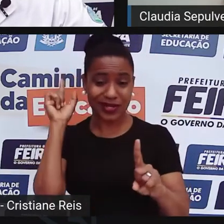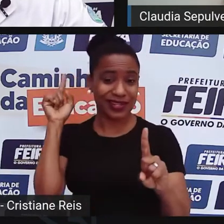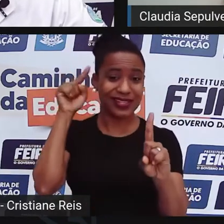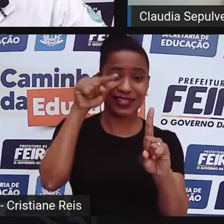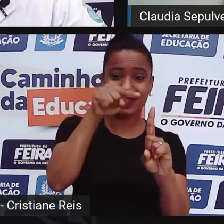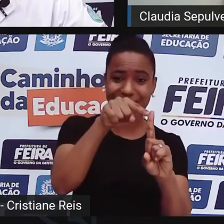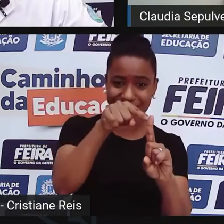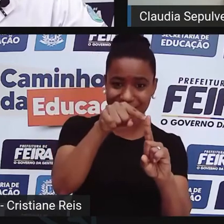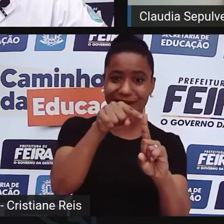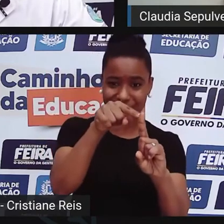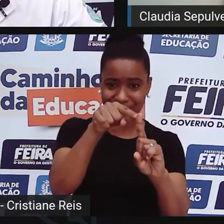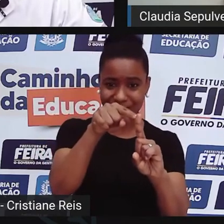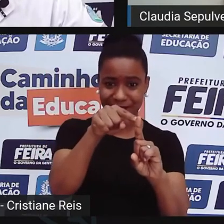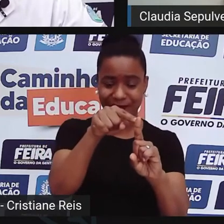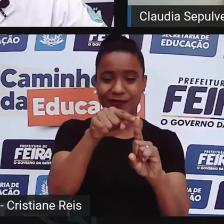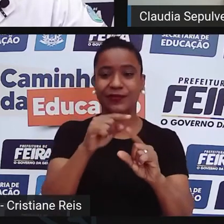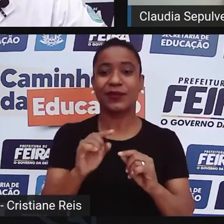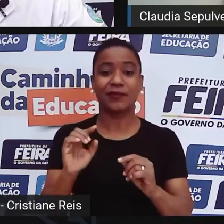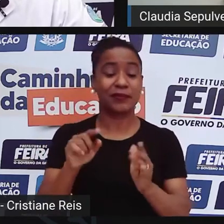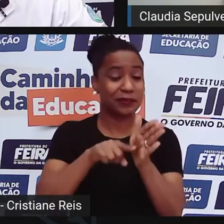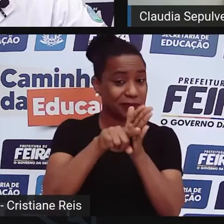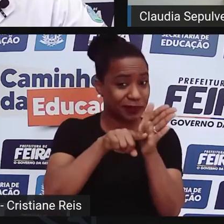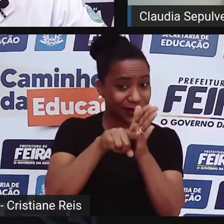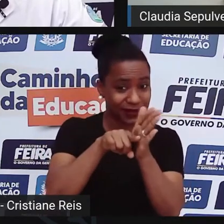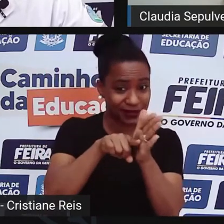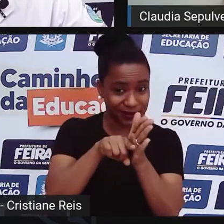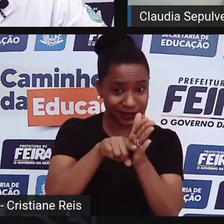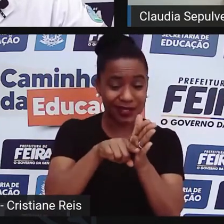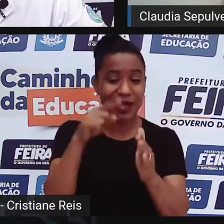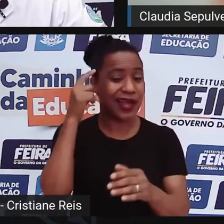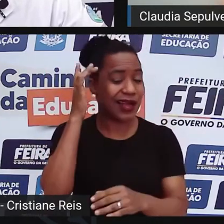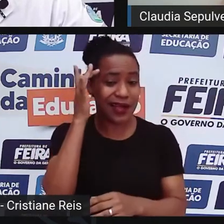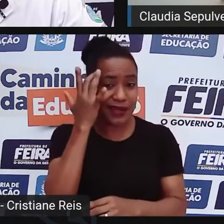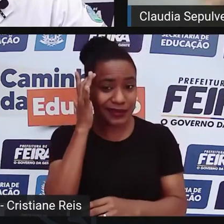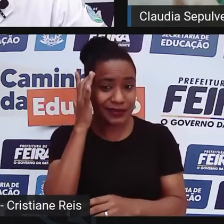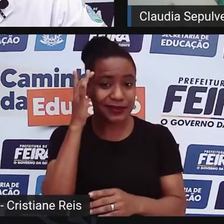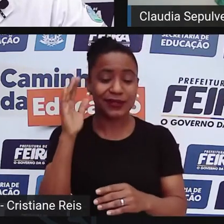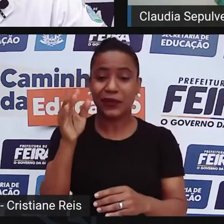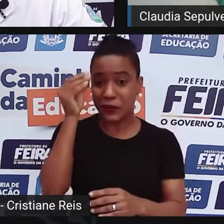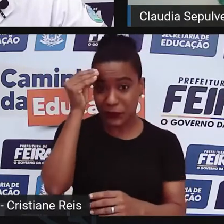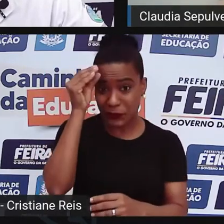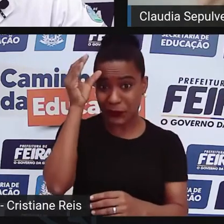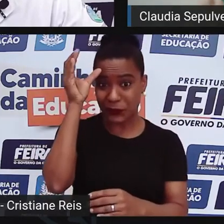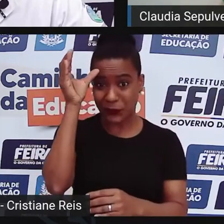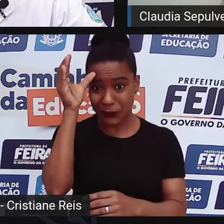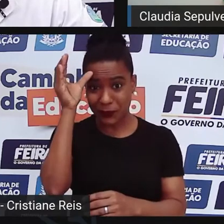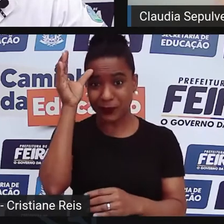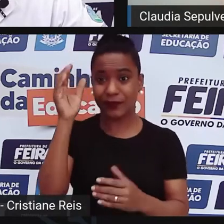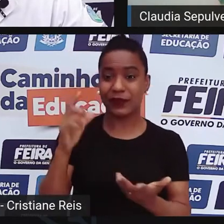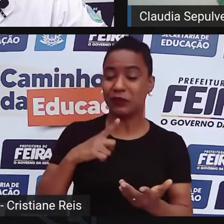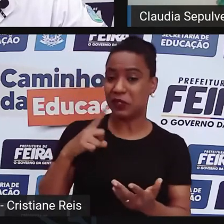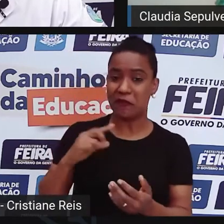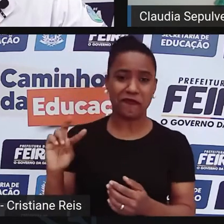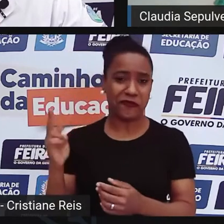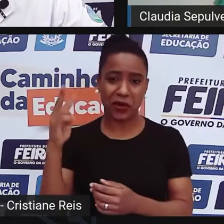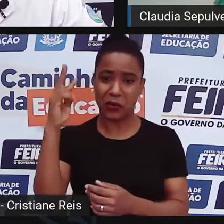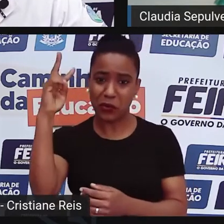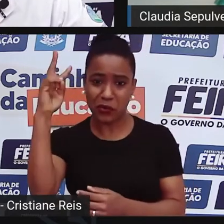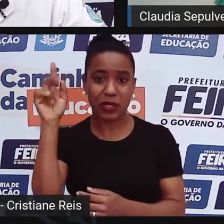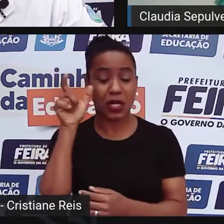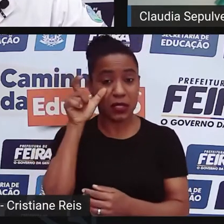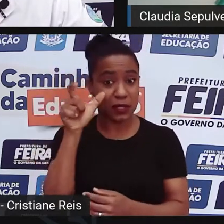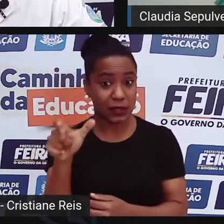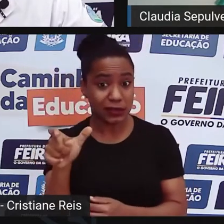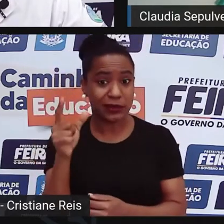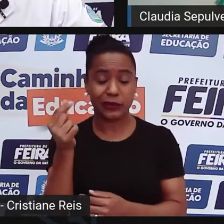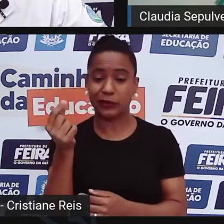não está, é neutro, né? Que não está influenciado por valores, por interesses, etc. Esse é